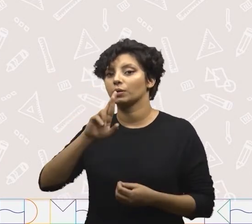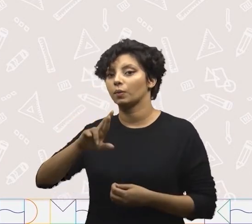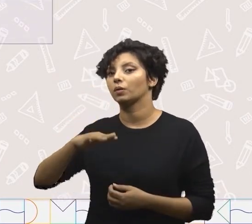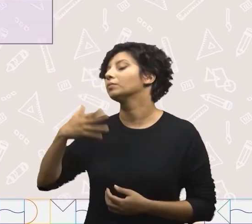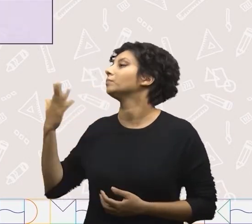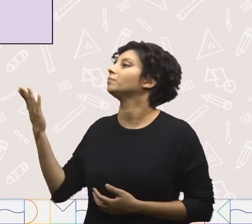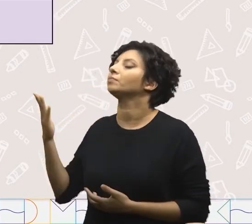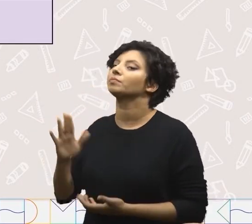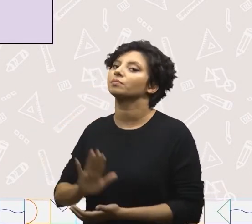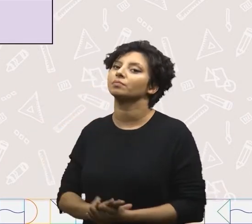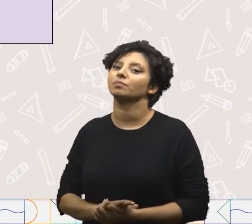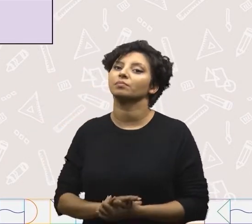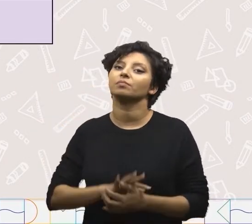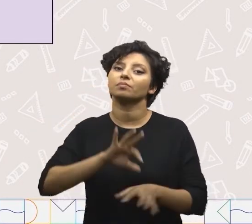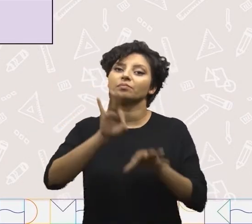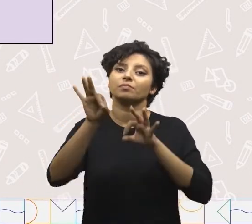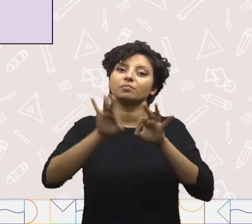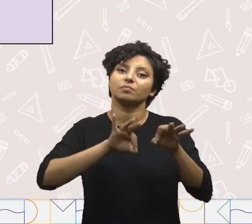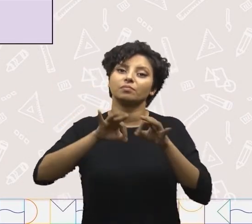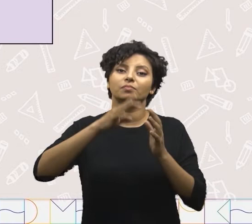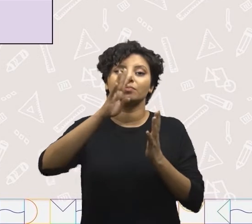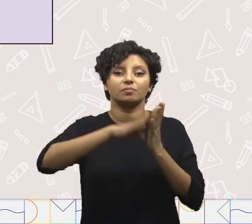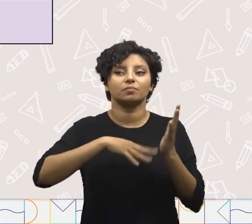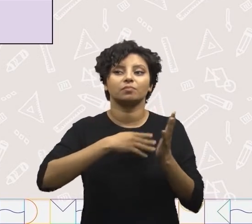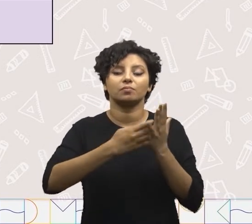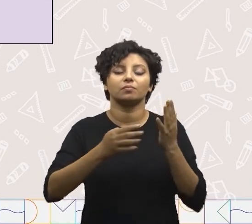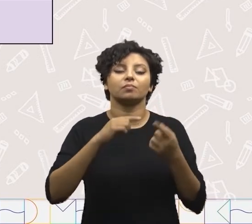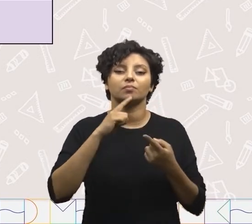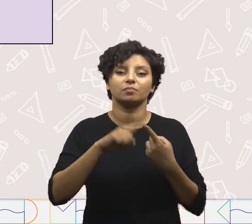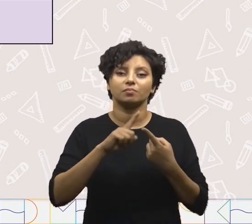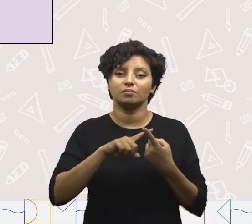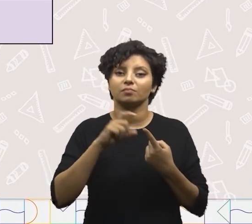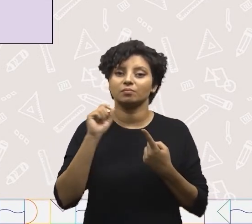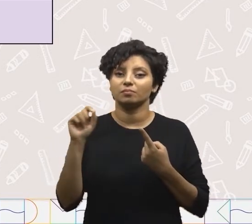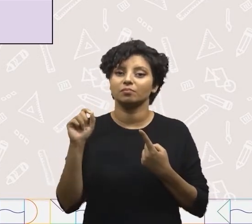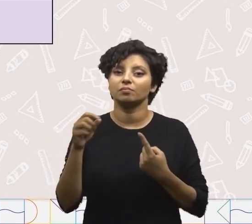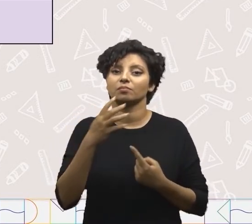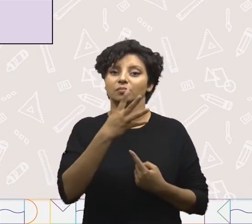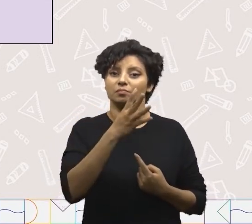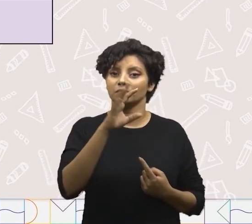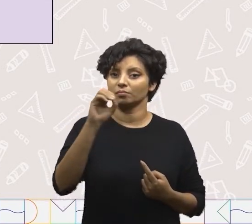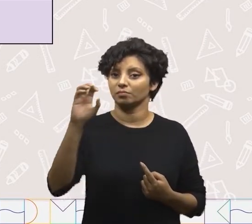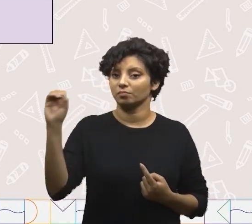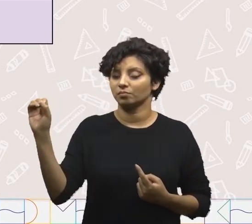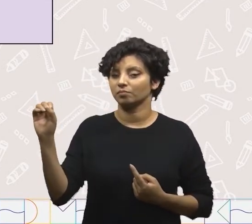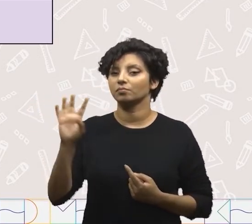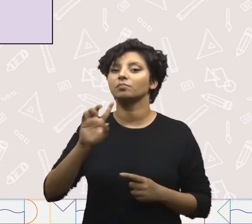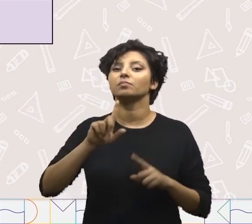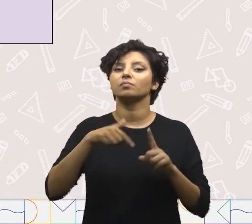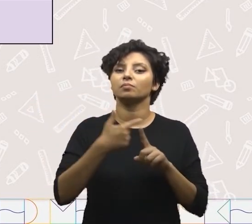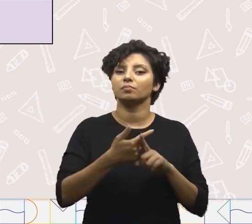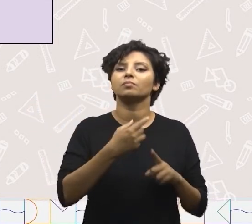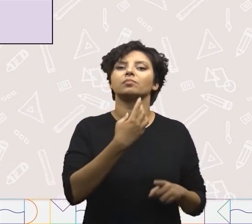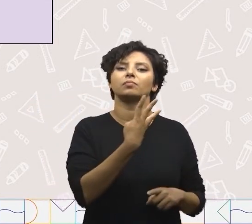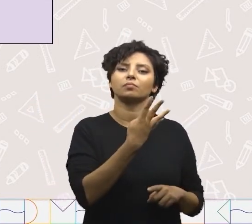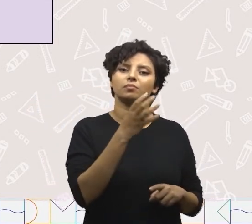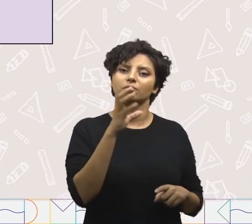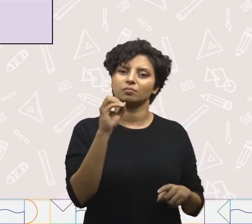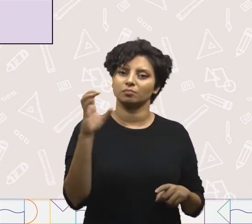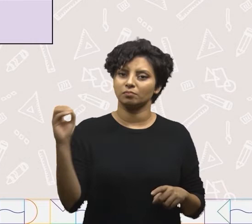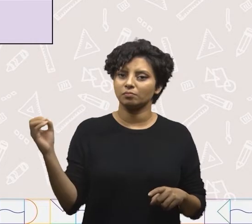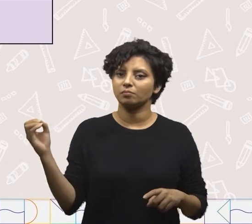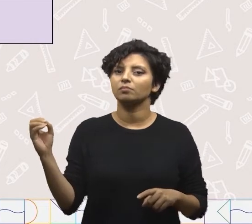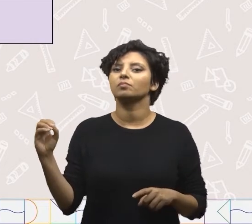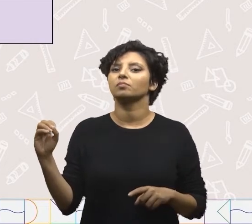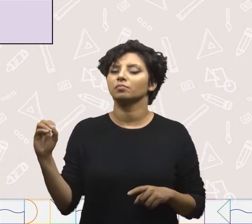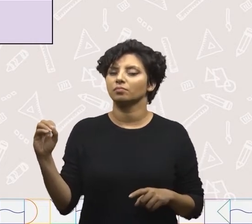resposta? Vamos armar a nossa conta. Primeiro, vou colocar o 400. Depois, nós vamos